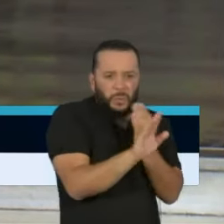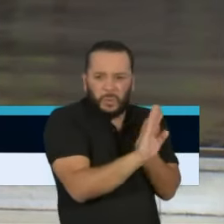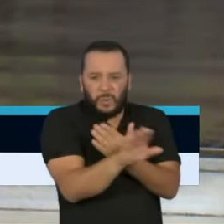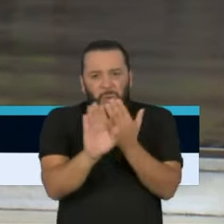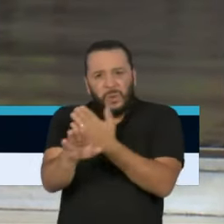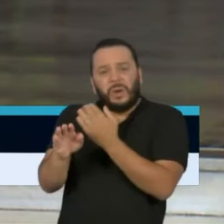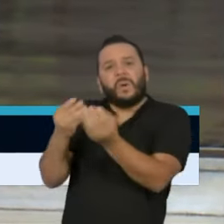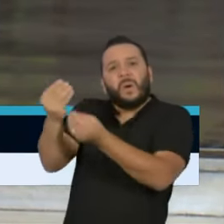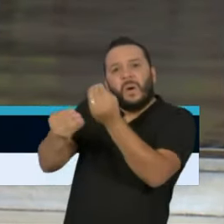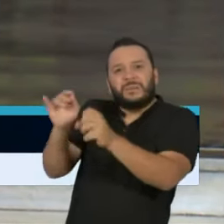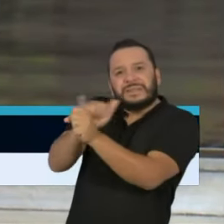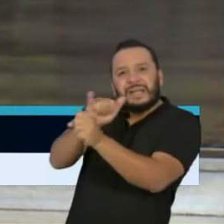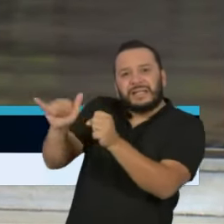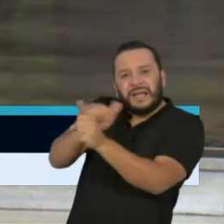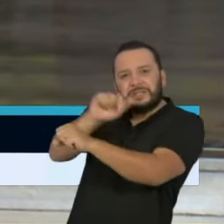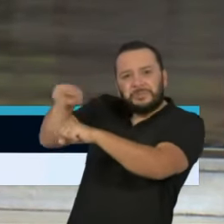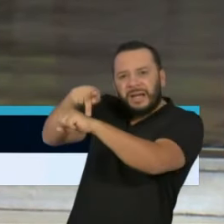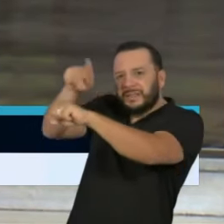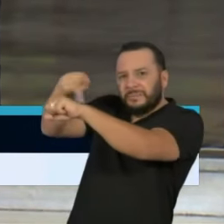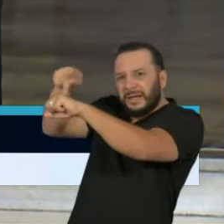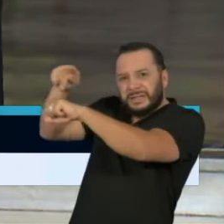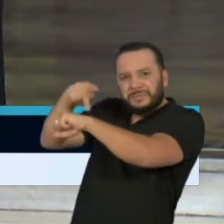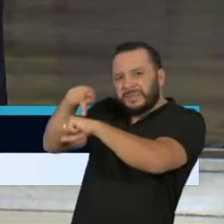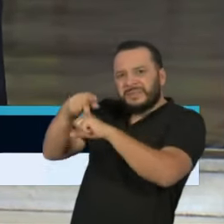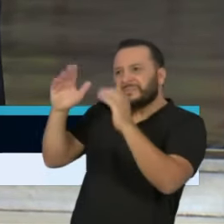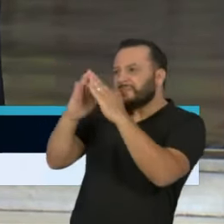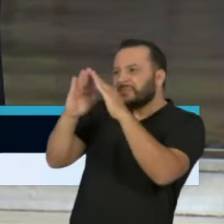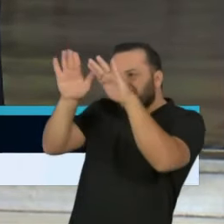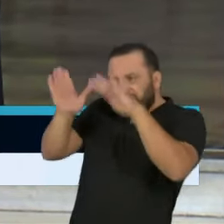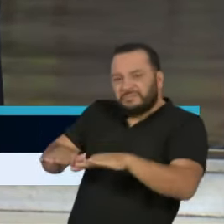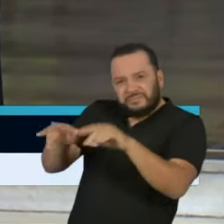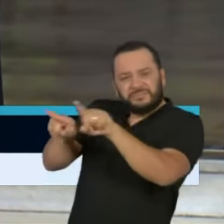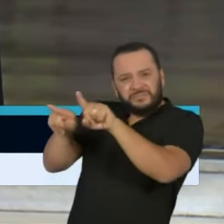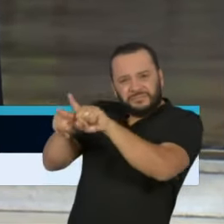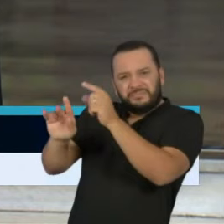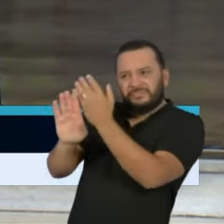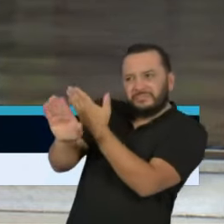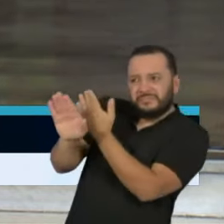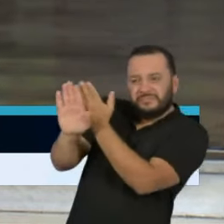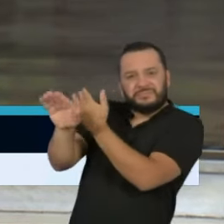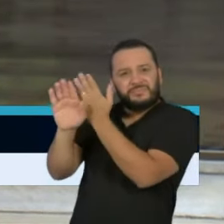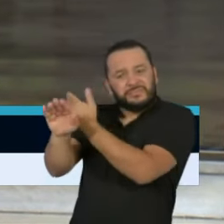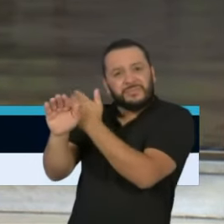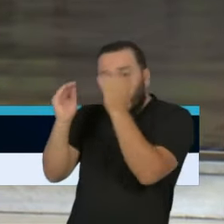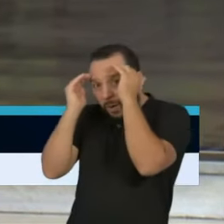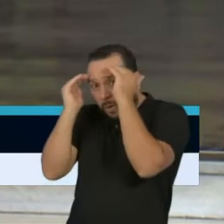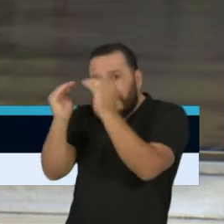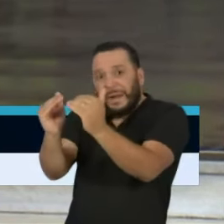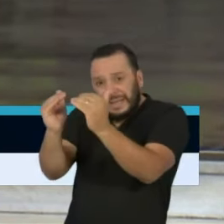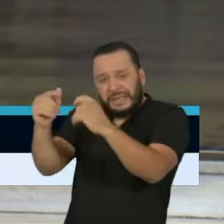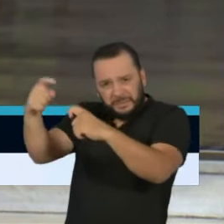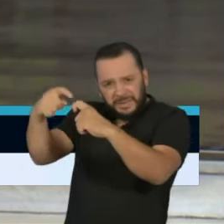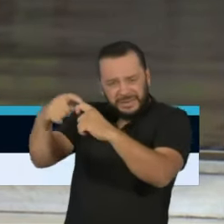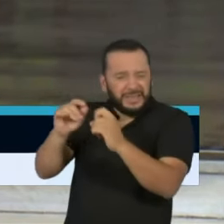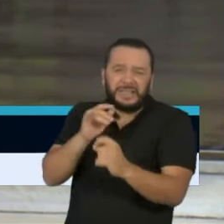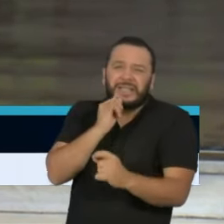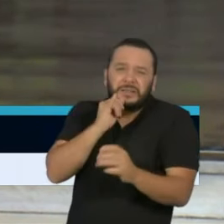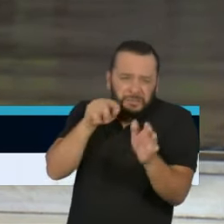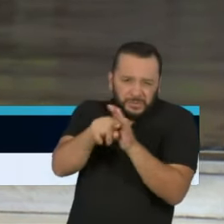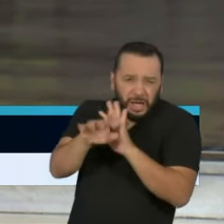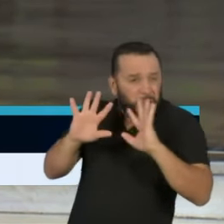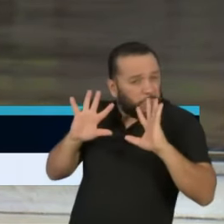países vem adotando, respaldado, vem adotando, respaldado na medicina e na ciência, estão todos errados?